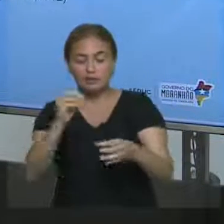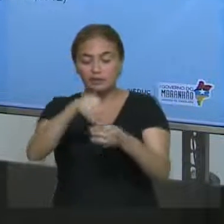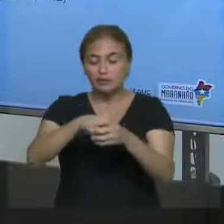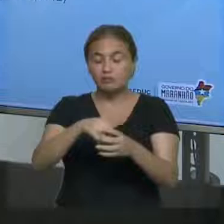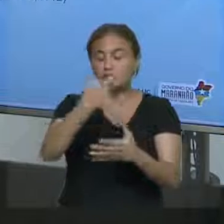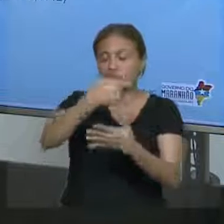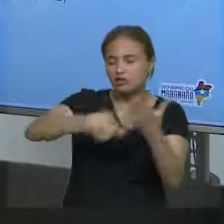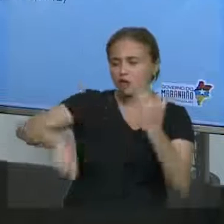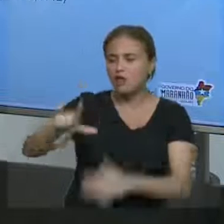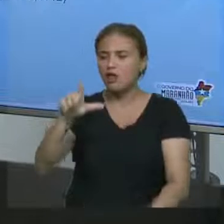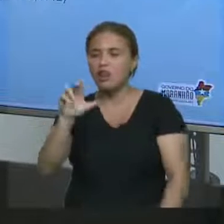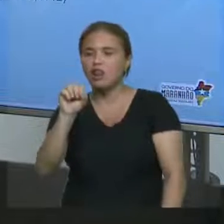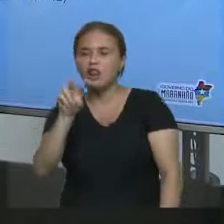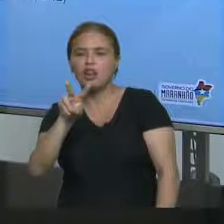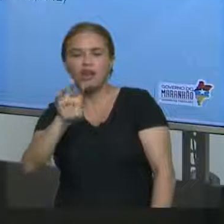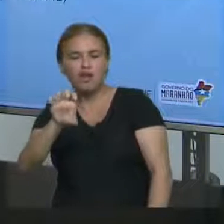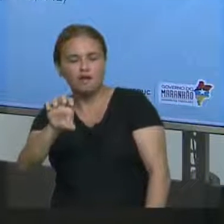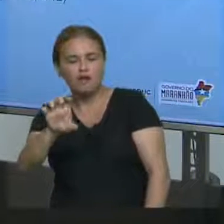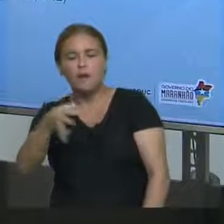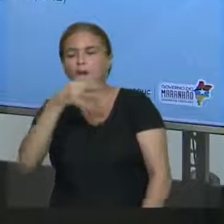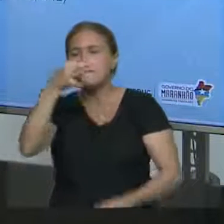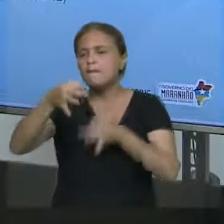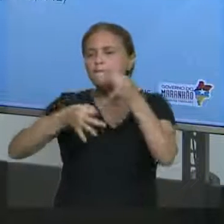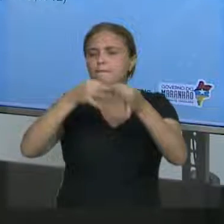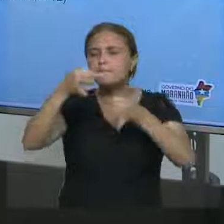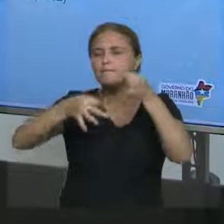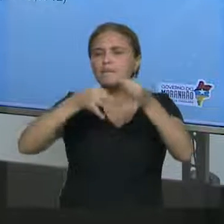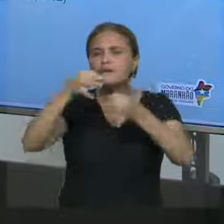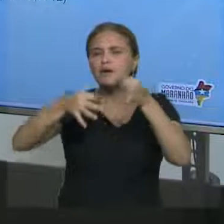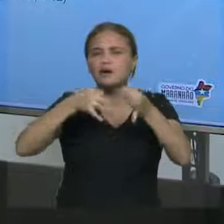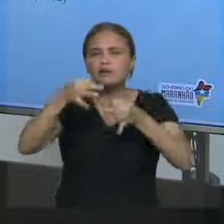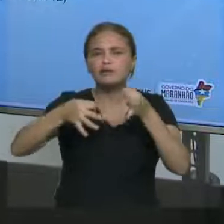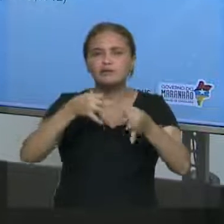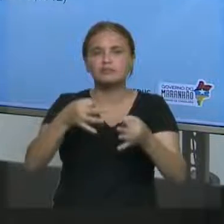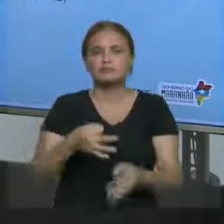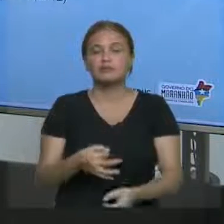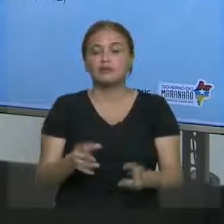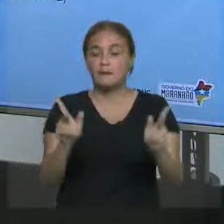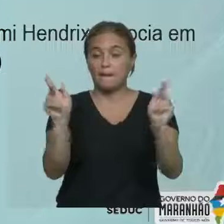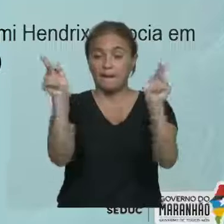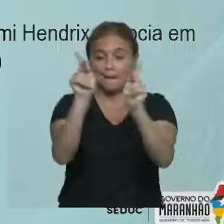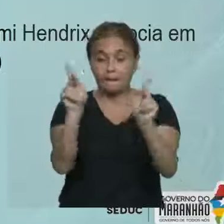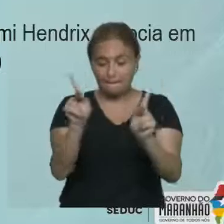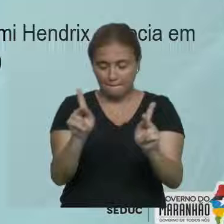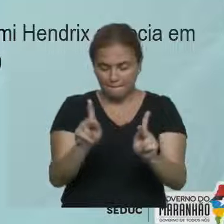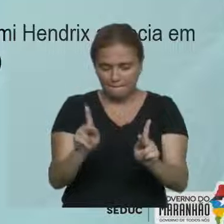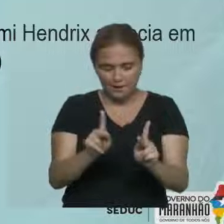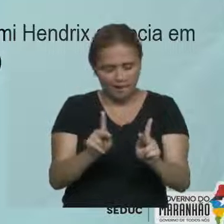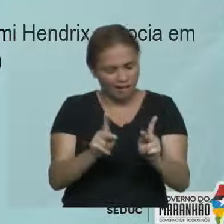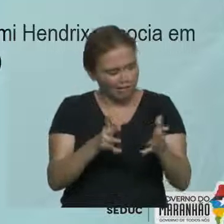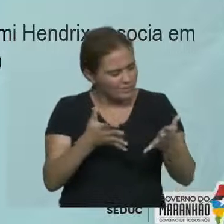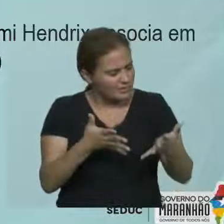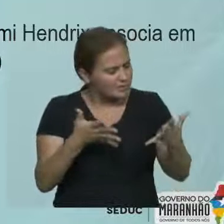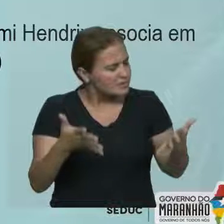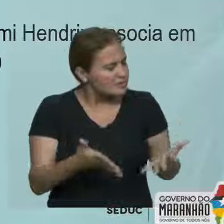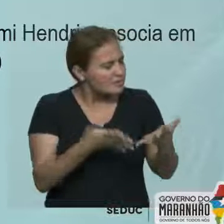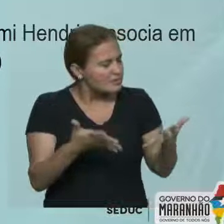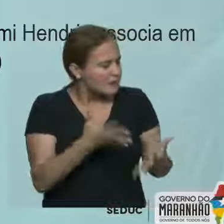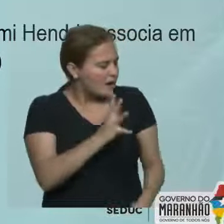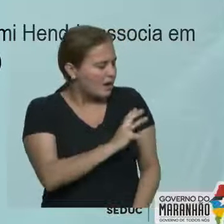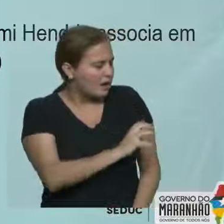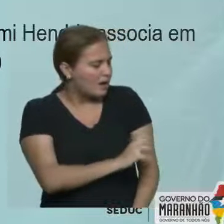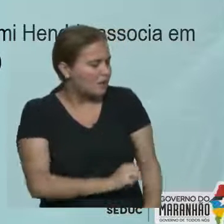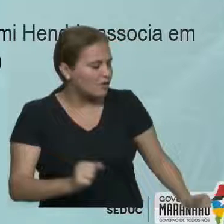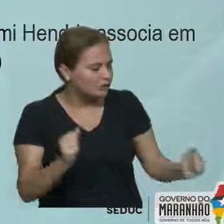power e peace para justificar a sua opinião de quê? Vamos lá, letra A. A paz tem o poder de aumentar o amor entre os homens. Gente, por que que não é